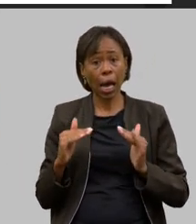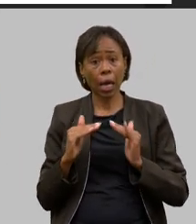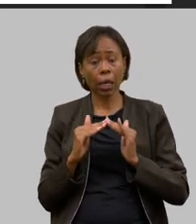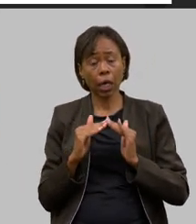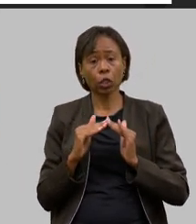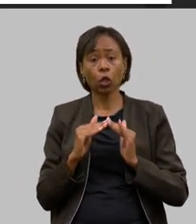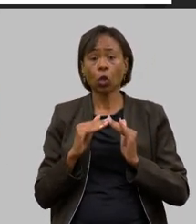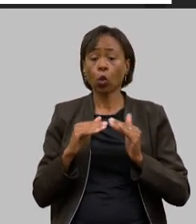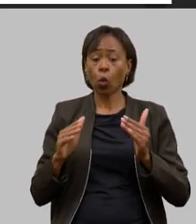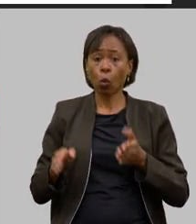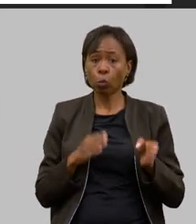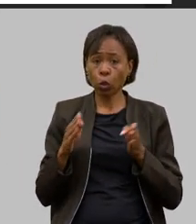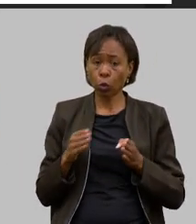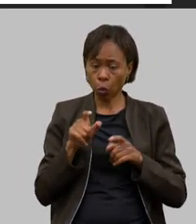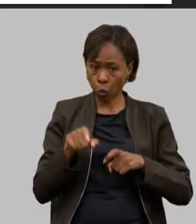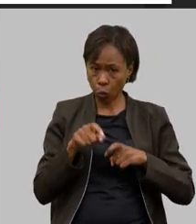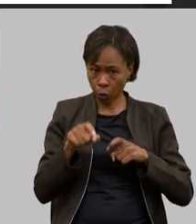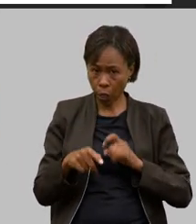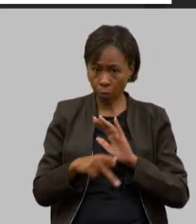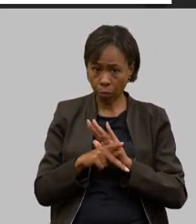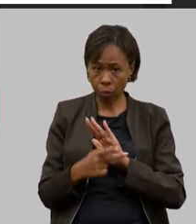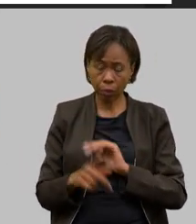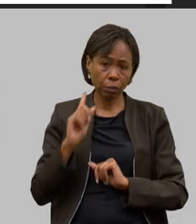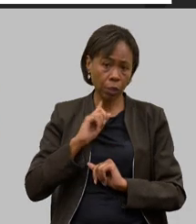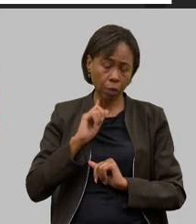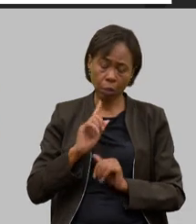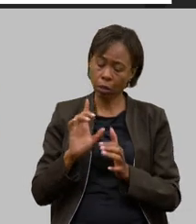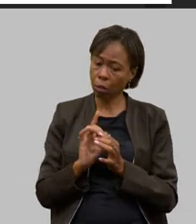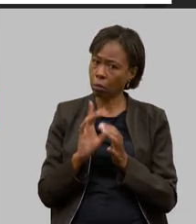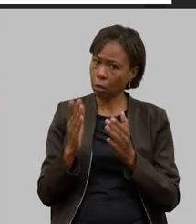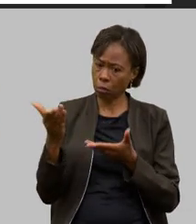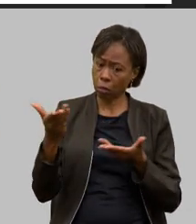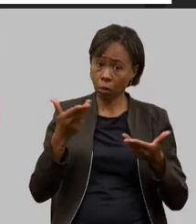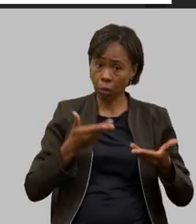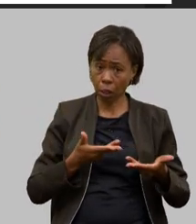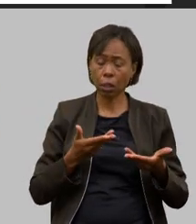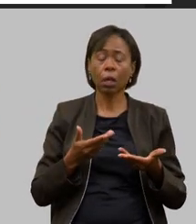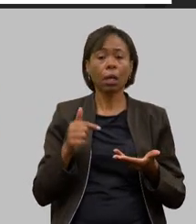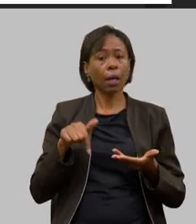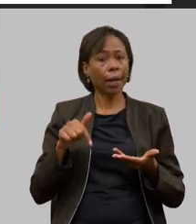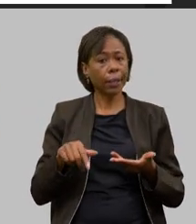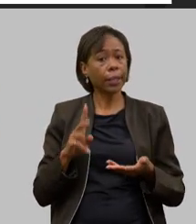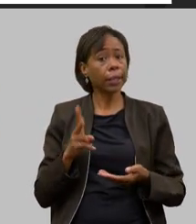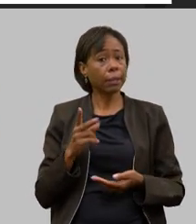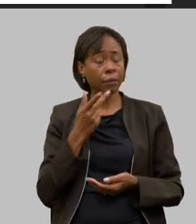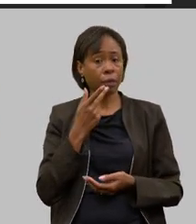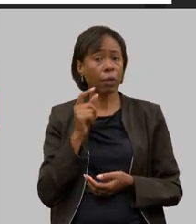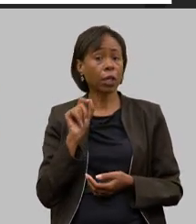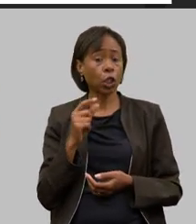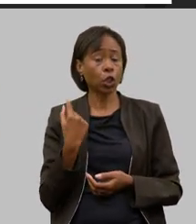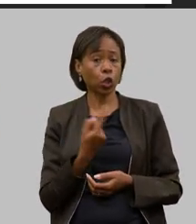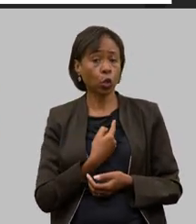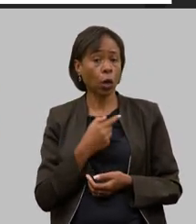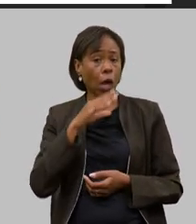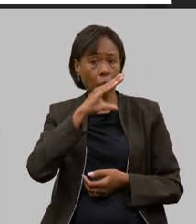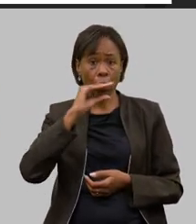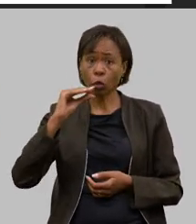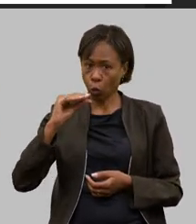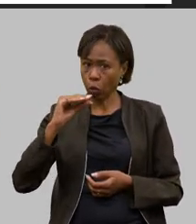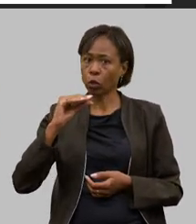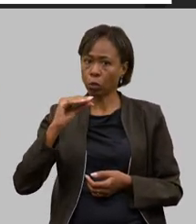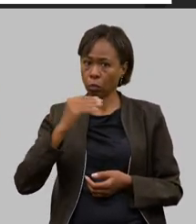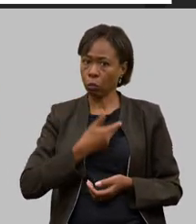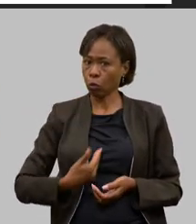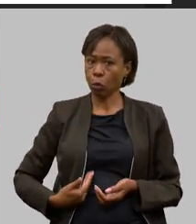Gerais está lá para atender os produtores e eu termino falando no que eu sempre digo nós somos servidores públicos e não dificultadores